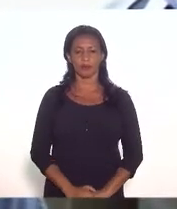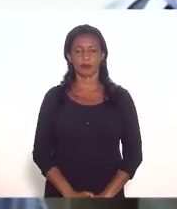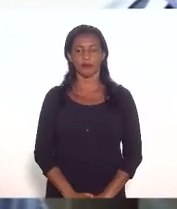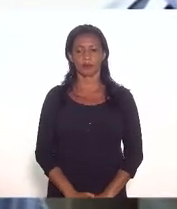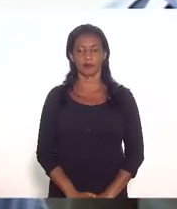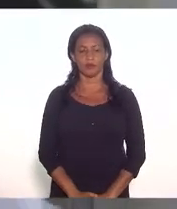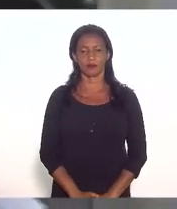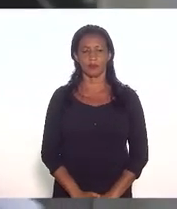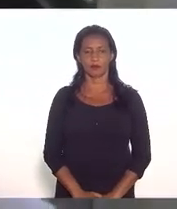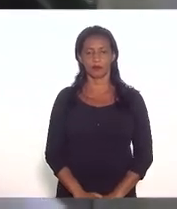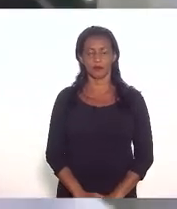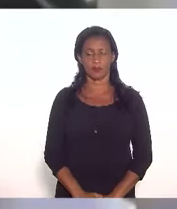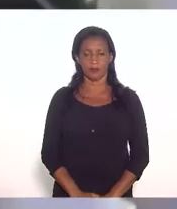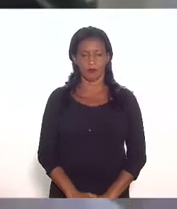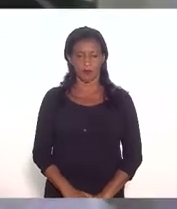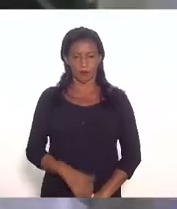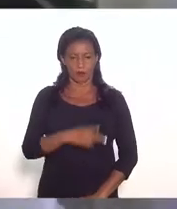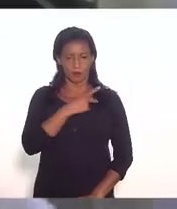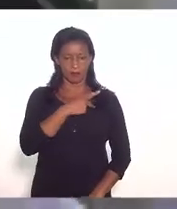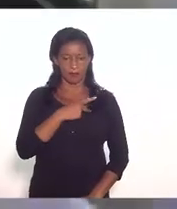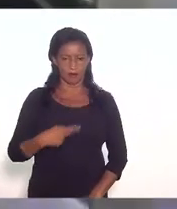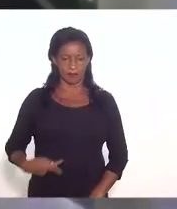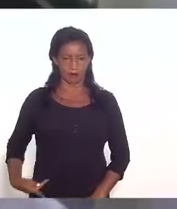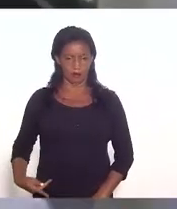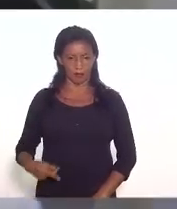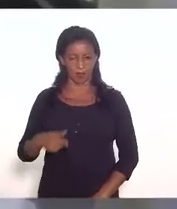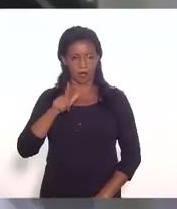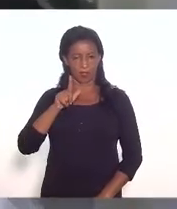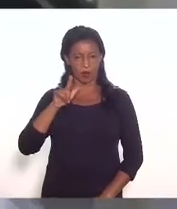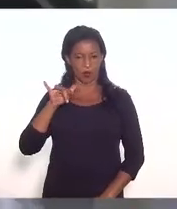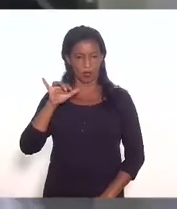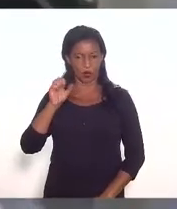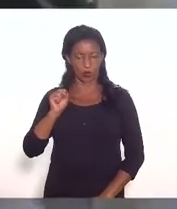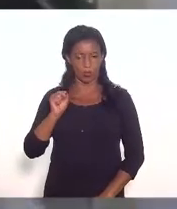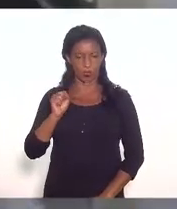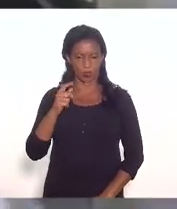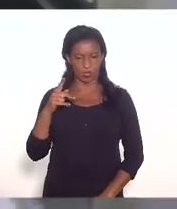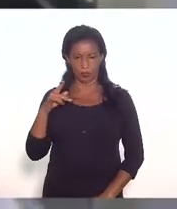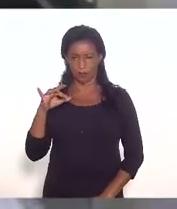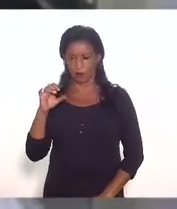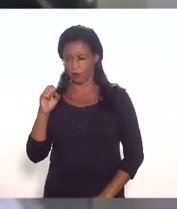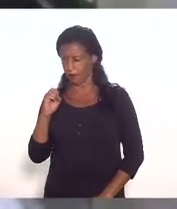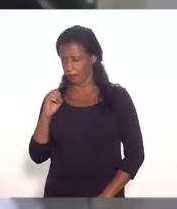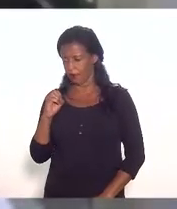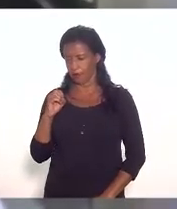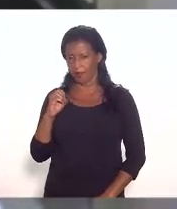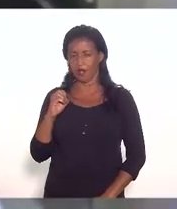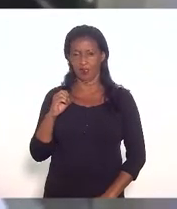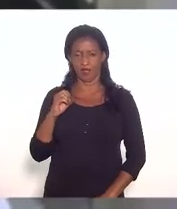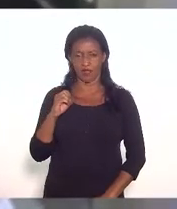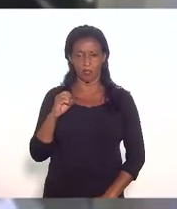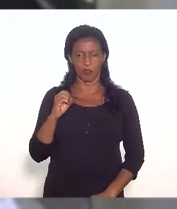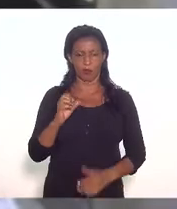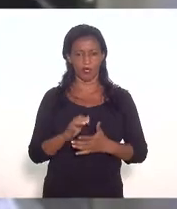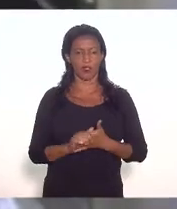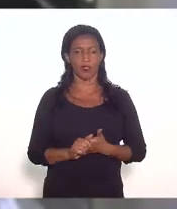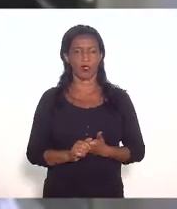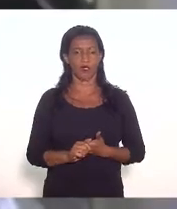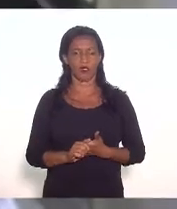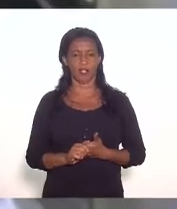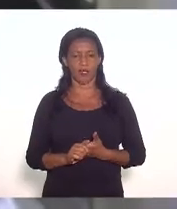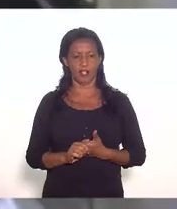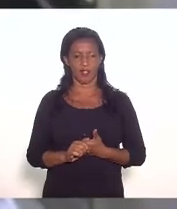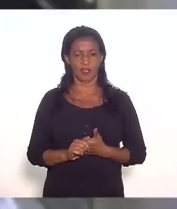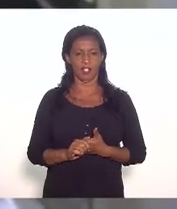presidente deputado Luiz Paulo através do Paulo salvo todos os membros presentes da comissão e